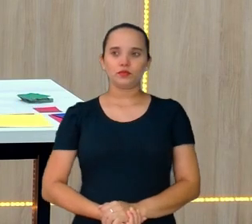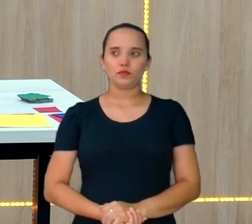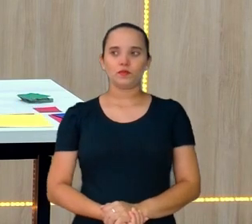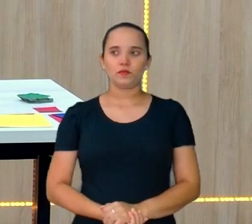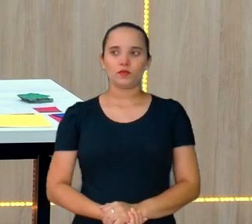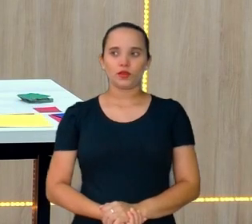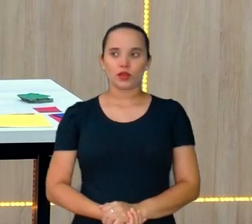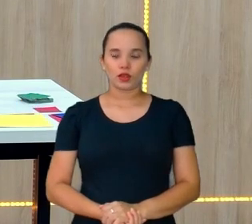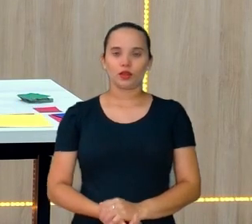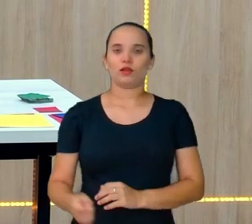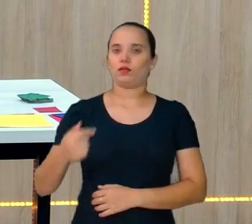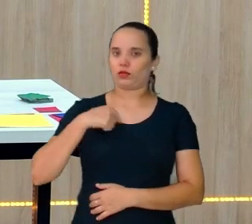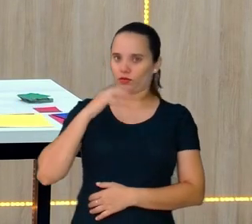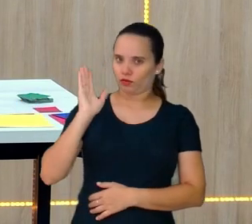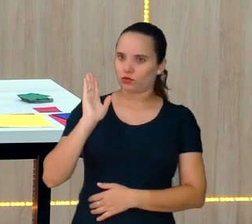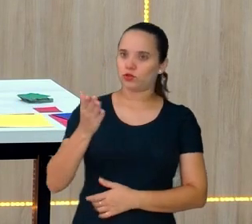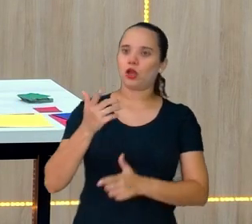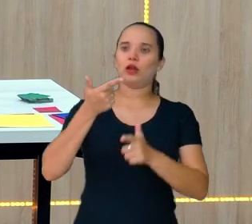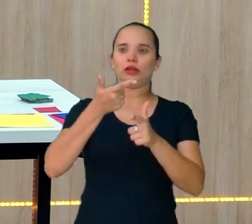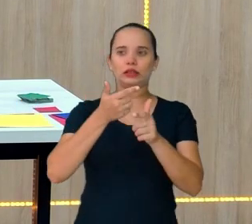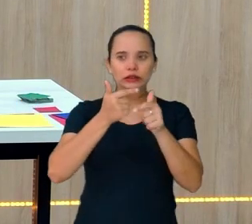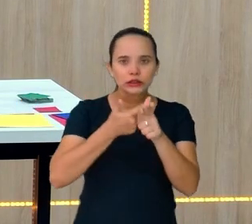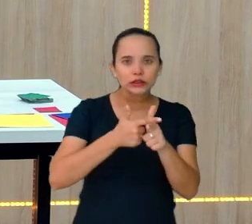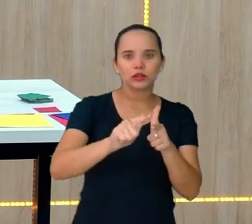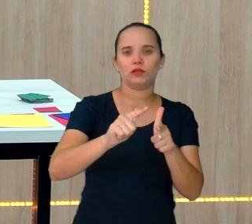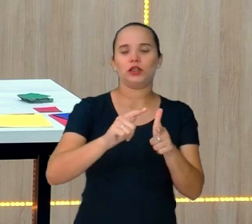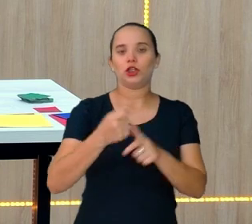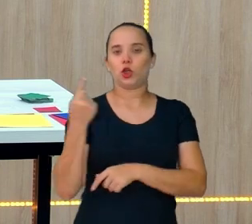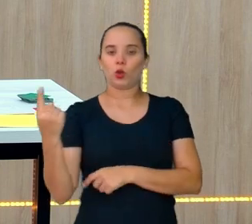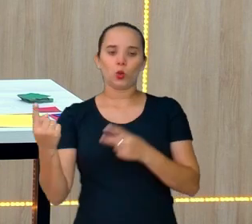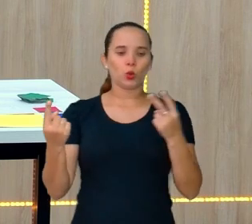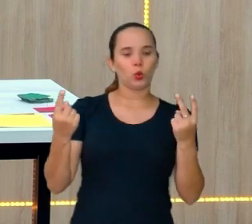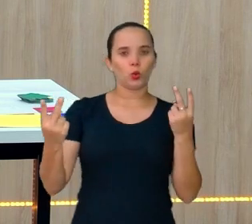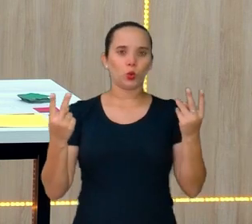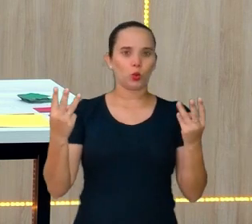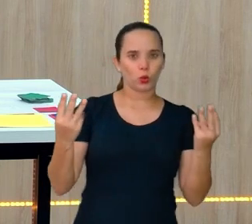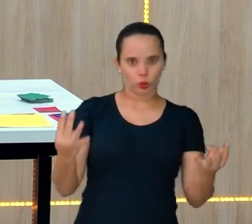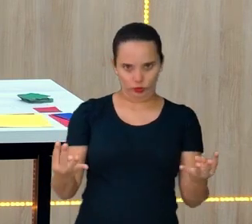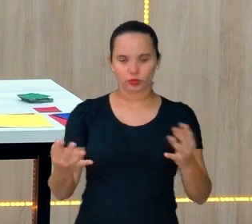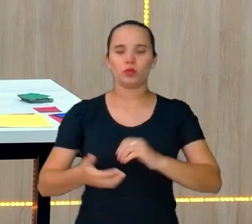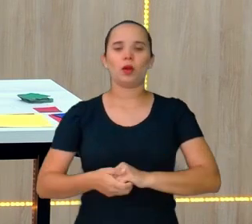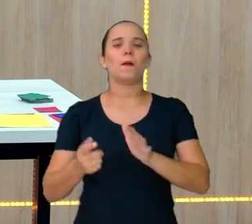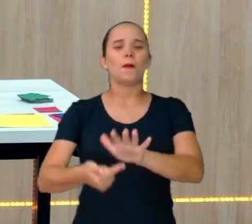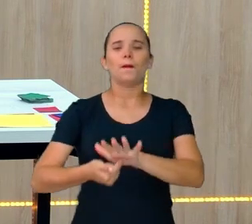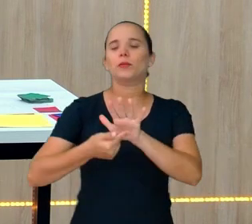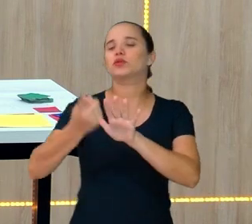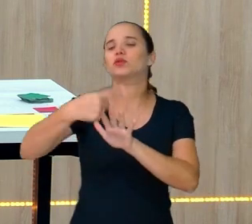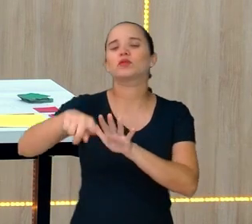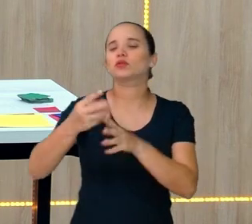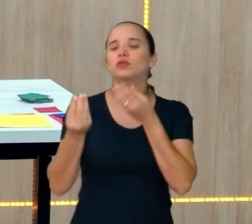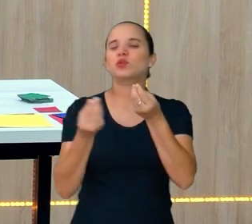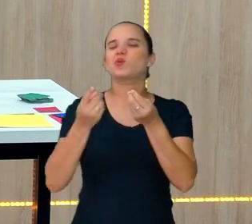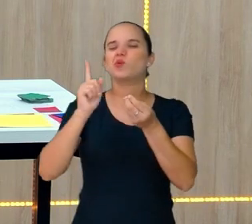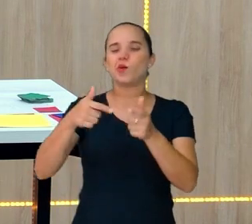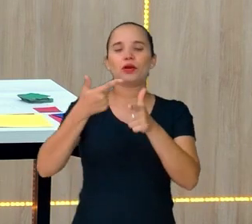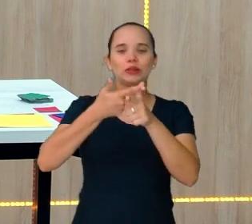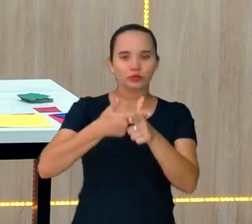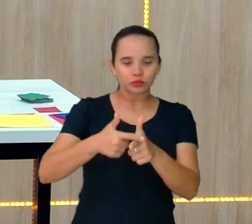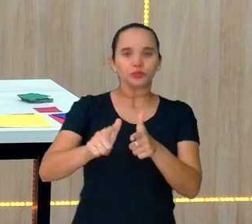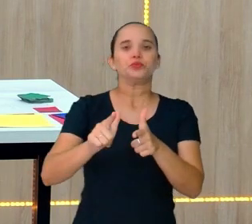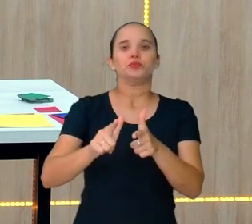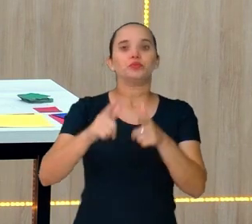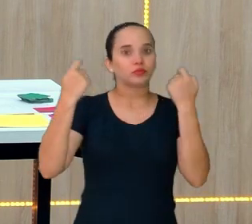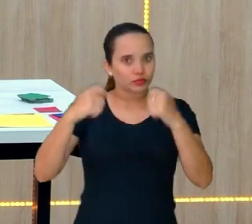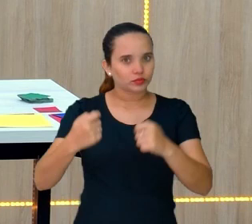Eu fui separando de um por um para mostrar a vocês que eu estou dividindo. E eu estou... Quando a gente fala em dividir, são